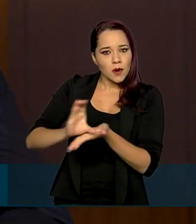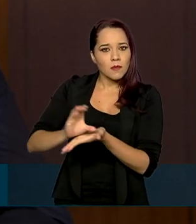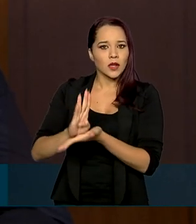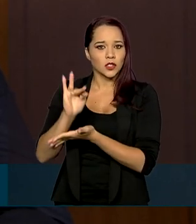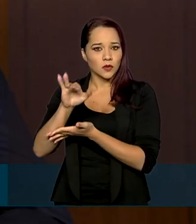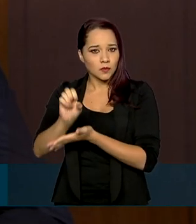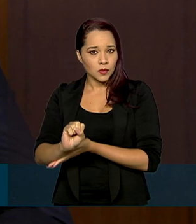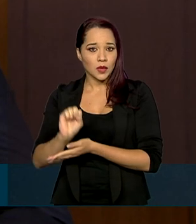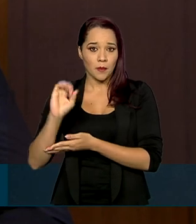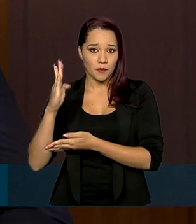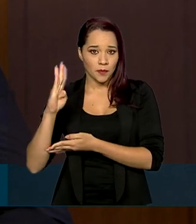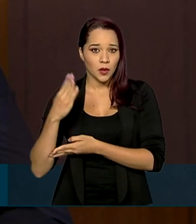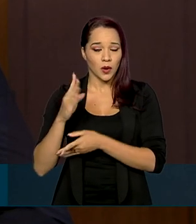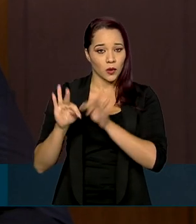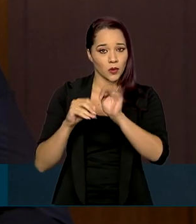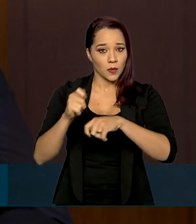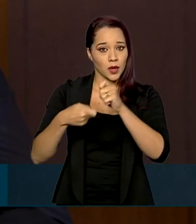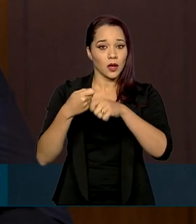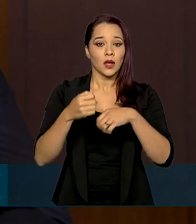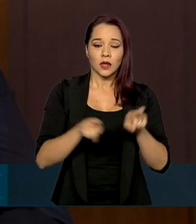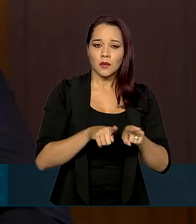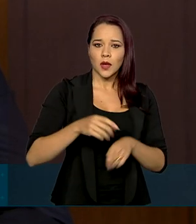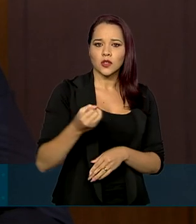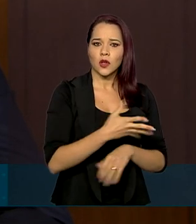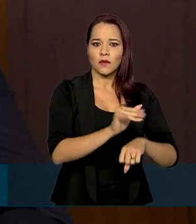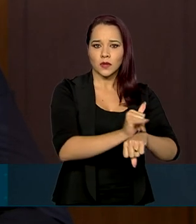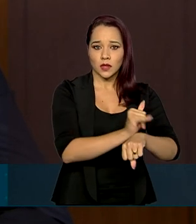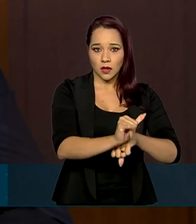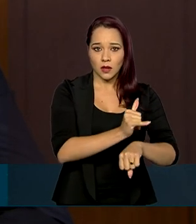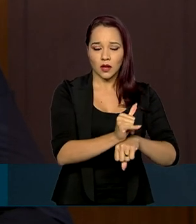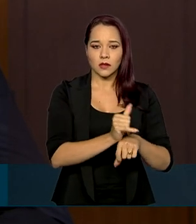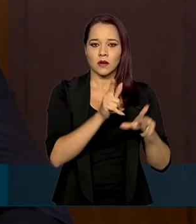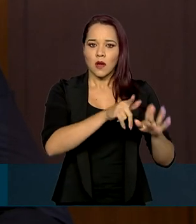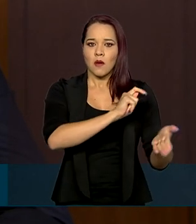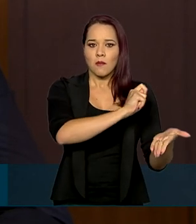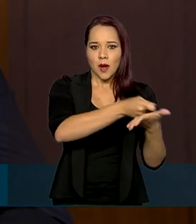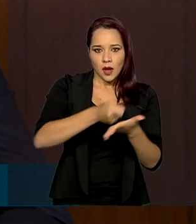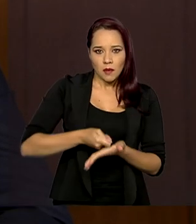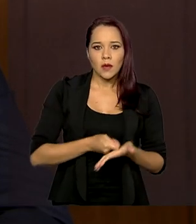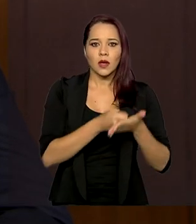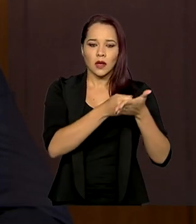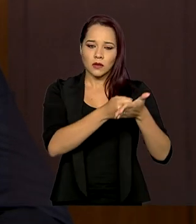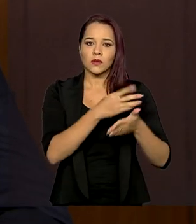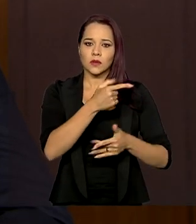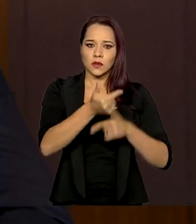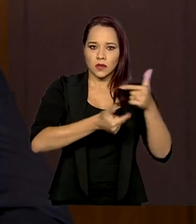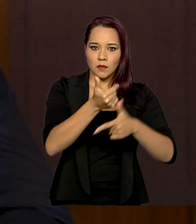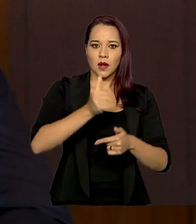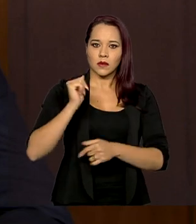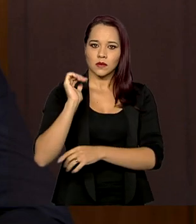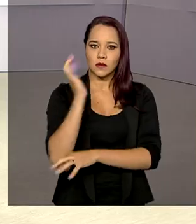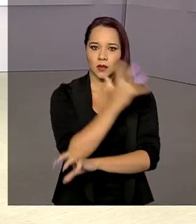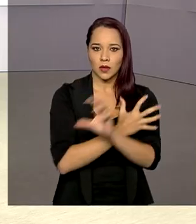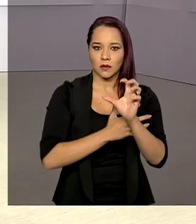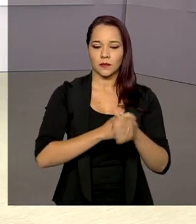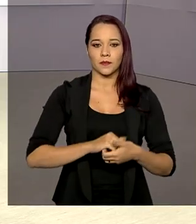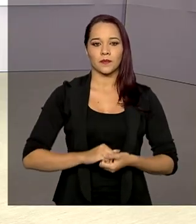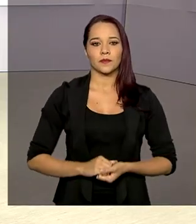da bioeconomia quanto por meios de novos mecanismos, como o pagamento a fornecedores de serviços ambientais.